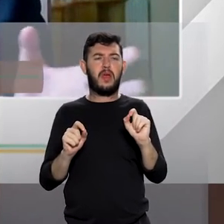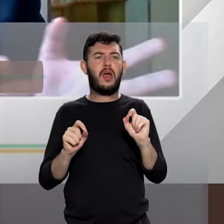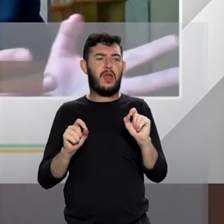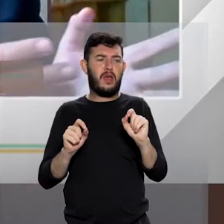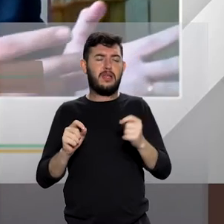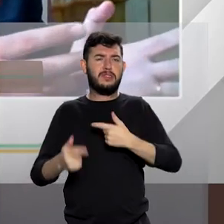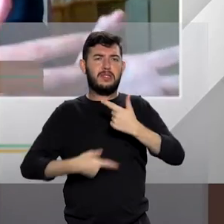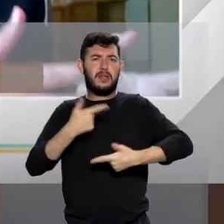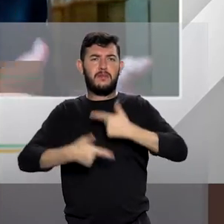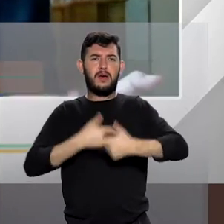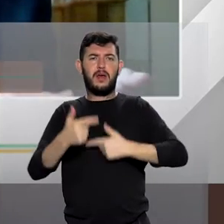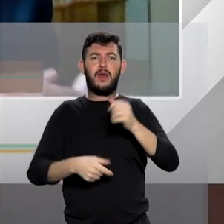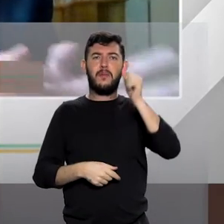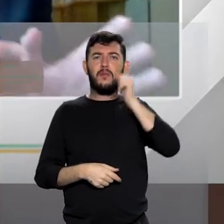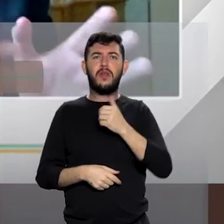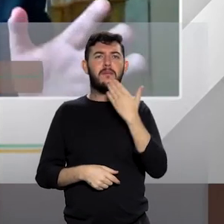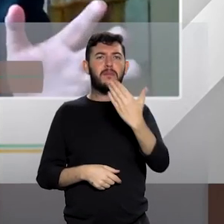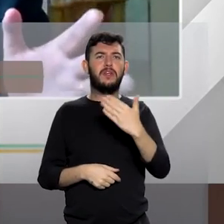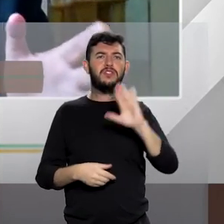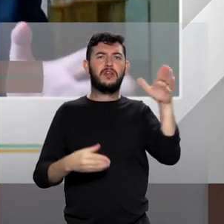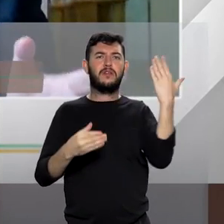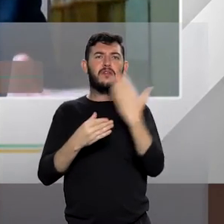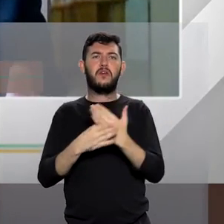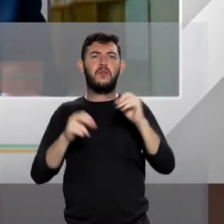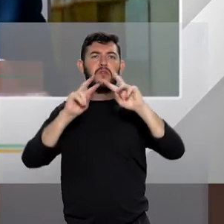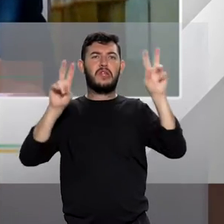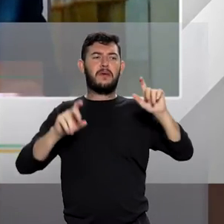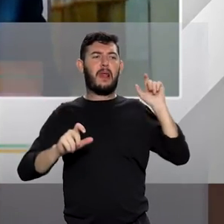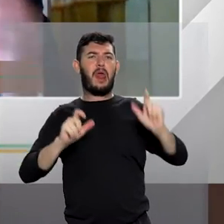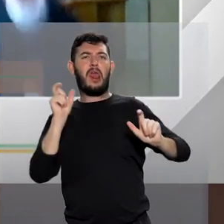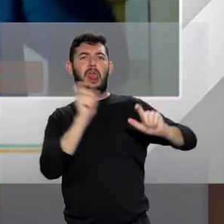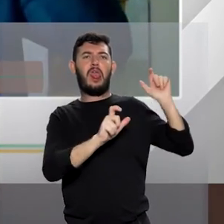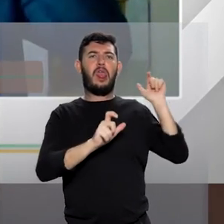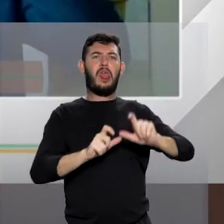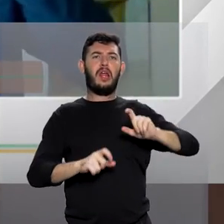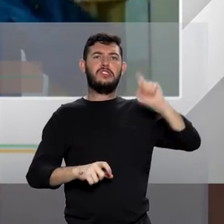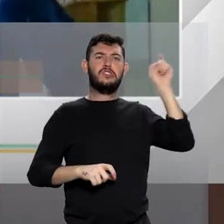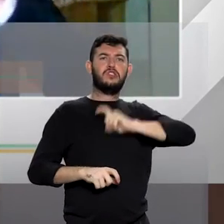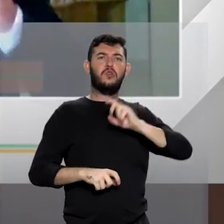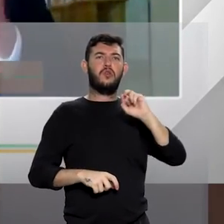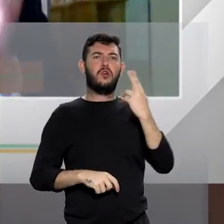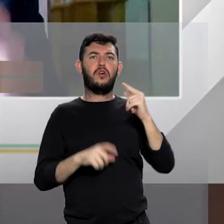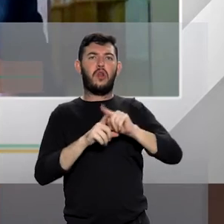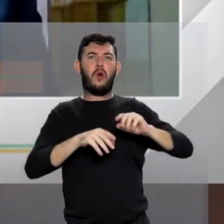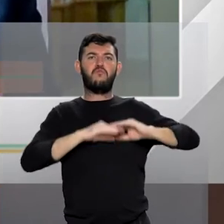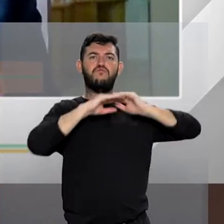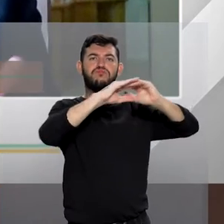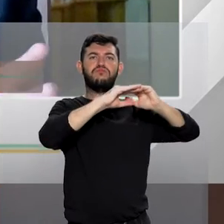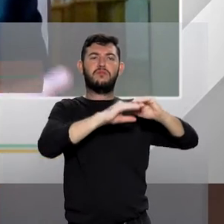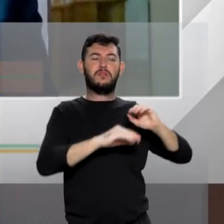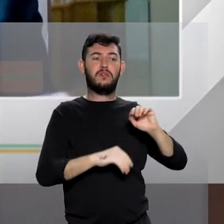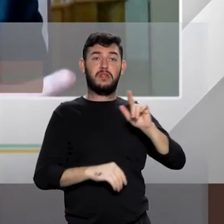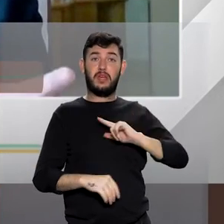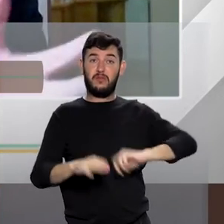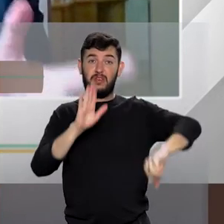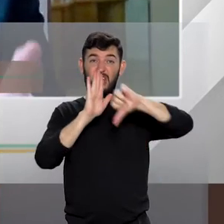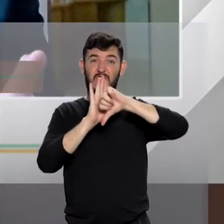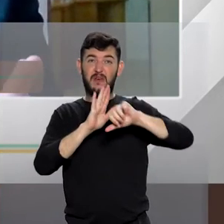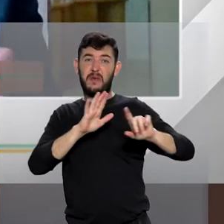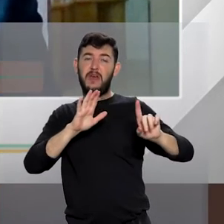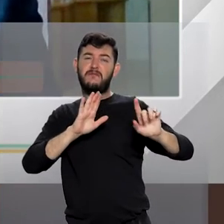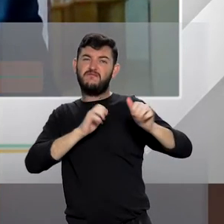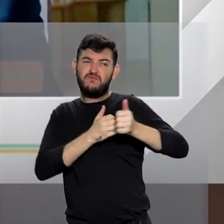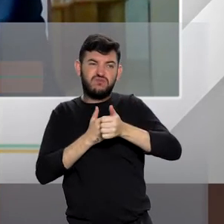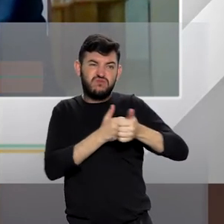processo, como no caso de injúria, no caso de ameaça, mais recentemente, o crime de perseguição, esses crimes permitem que a mulher